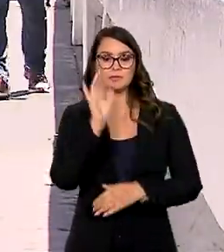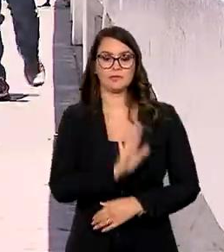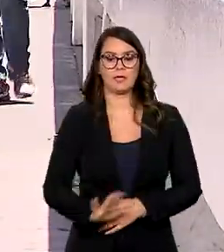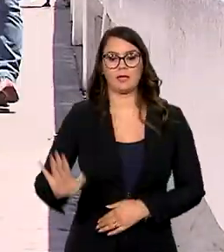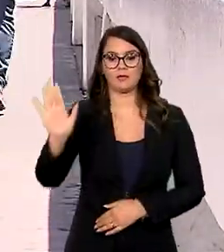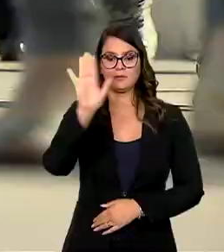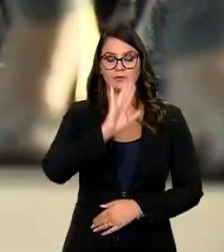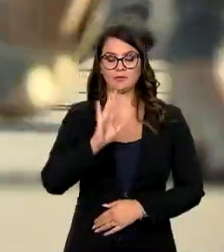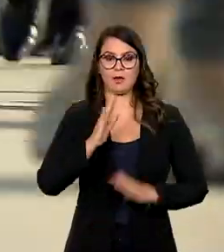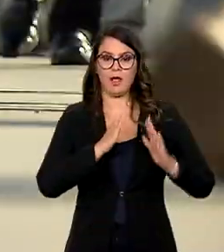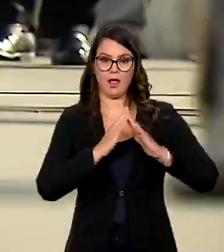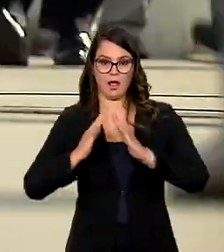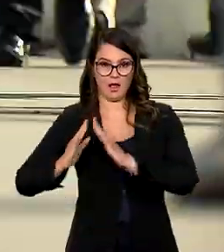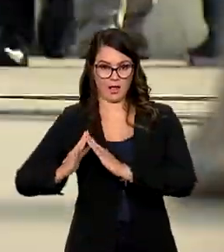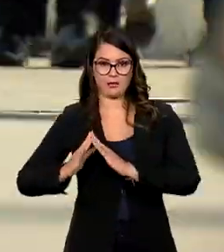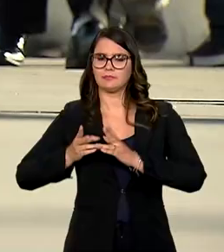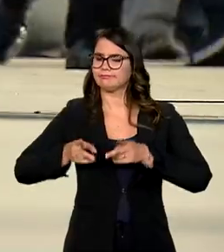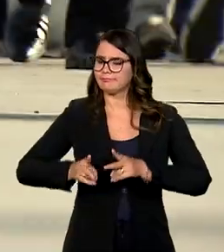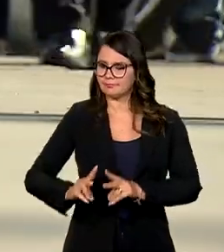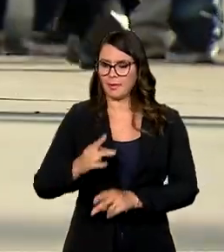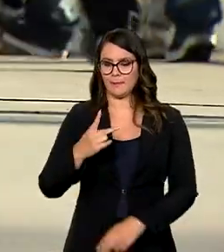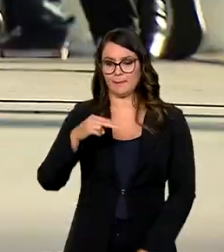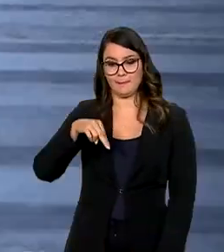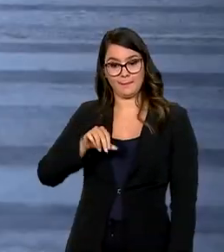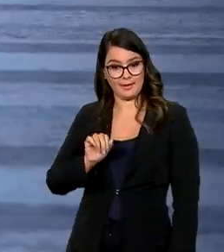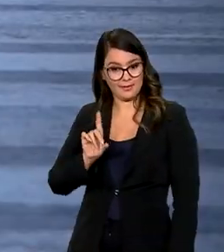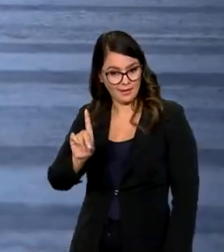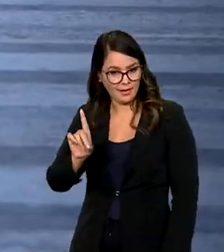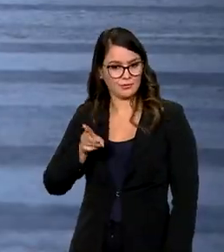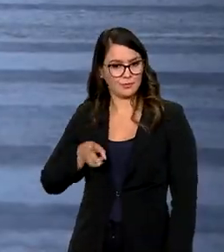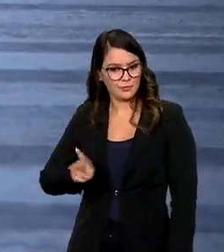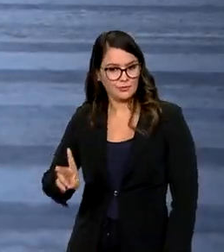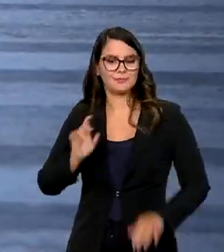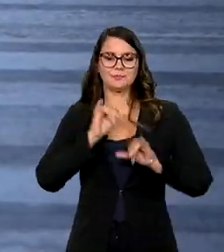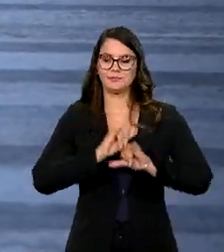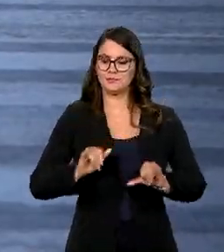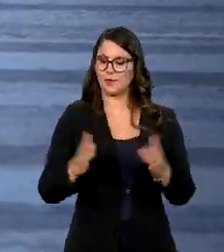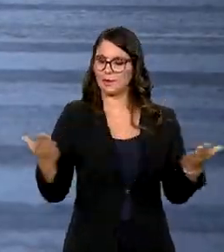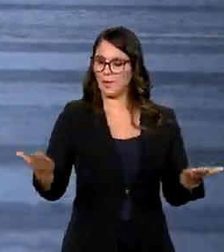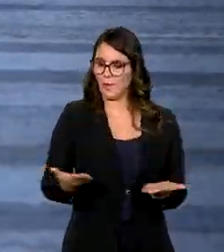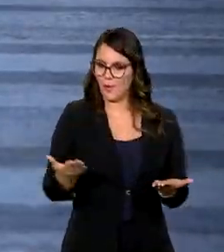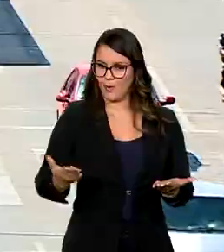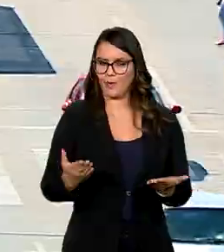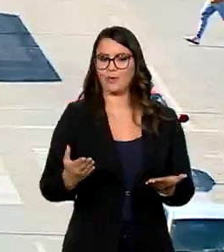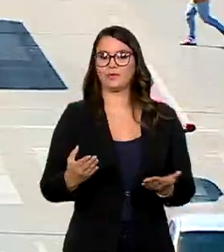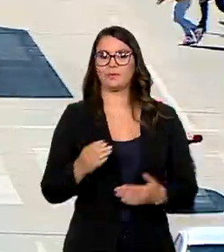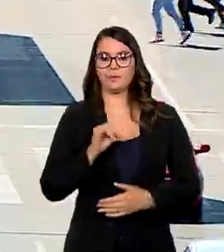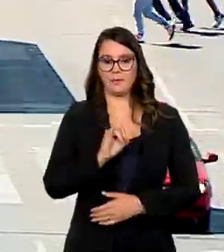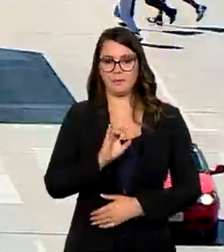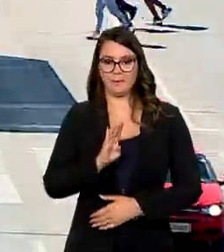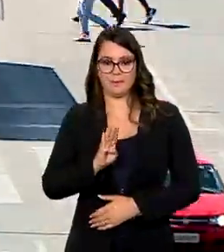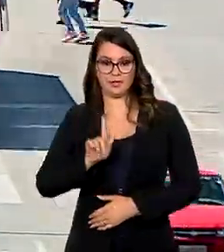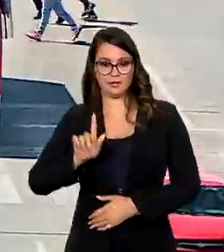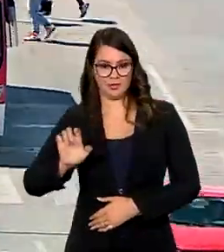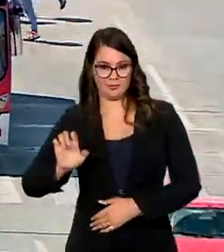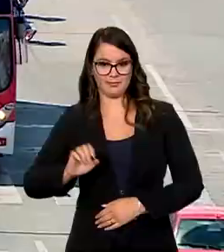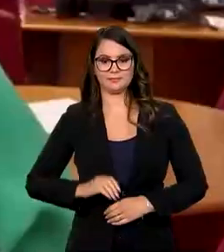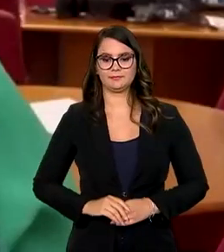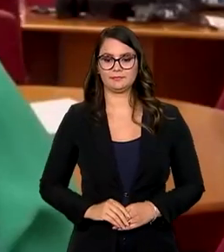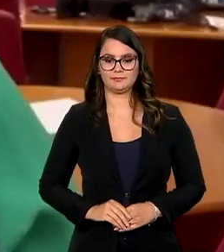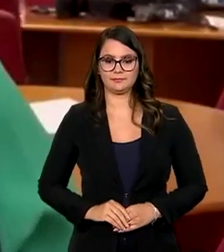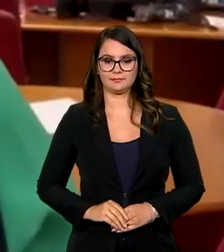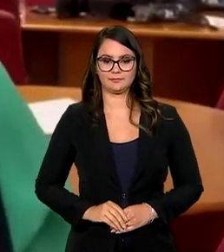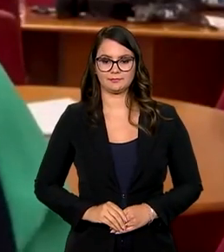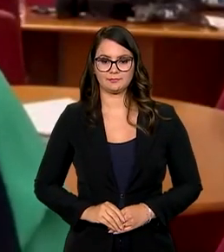Amostra de Domicílios Contínua, PNAD Contínua, divulgada hoje pelo Instituto Brasileiro de Geografia e Estatística.